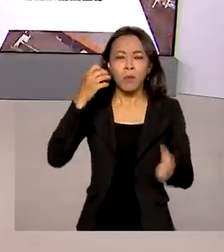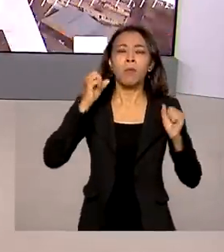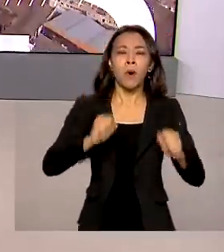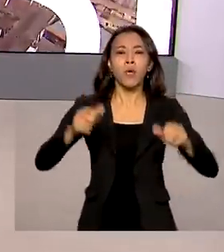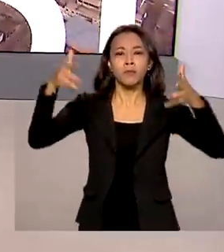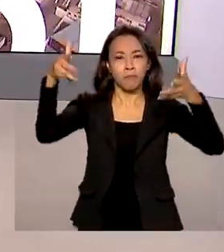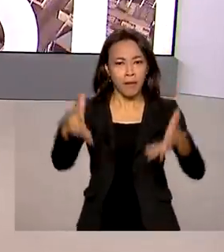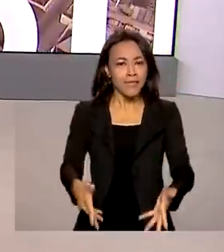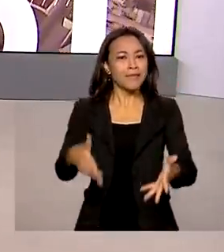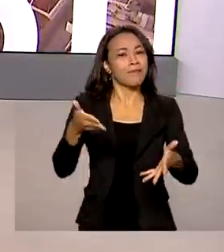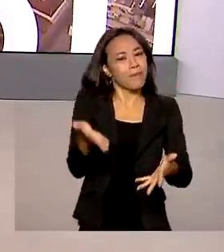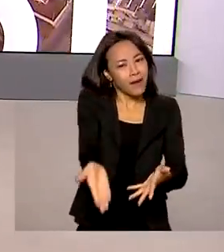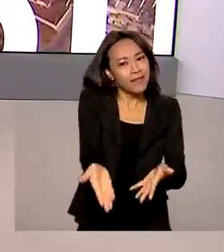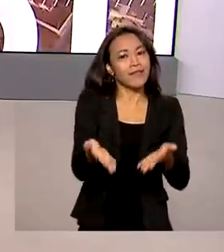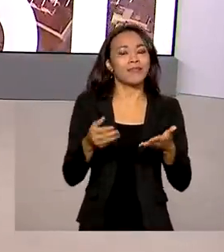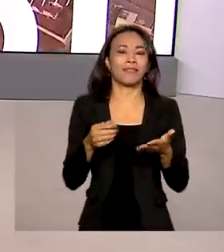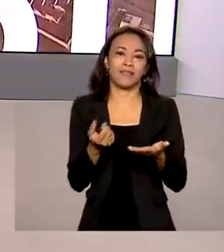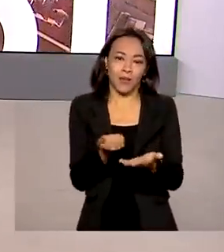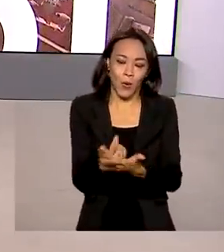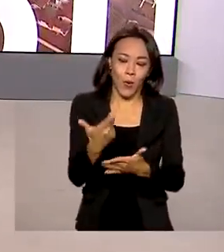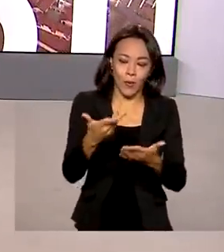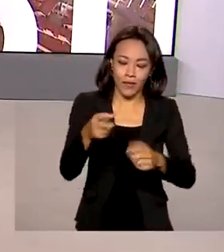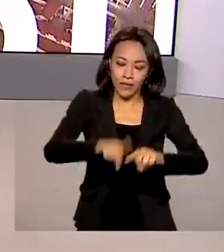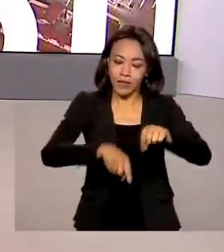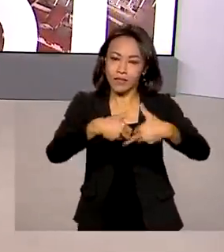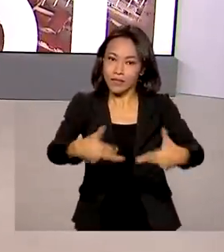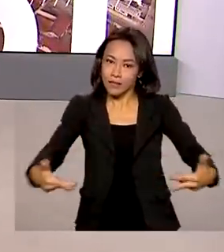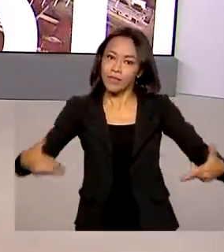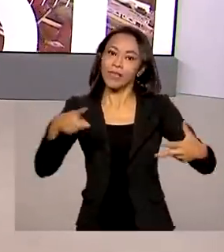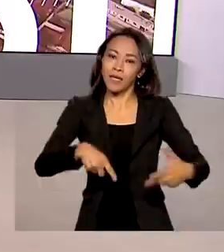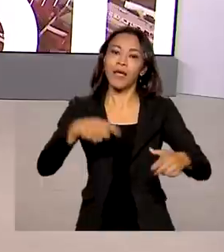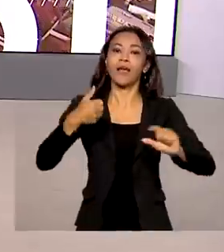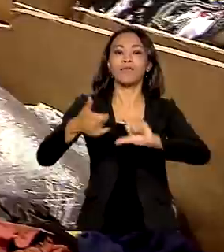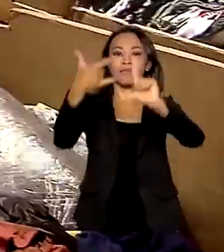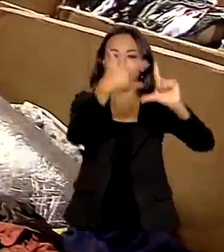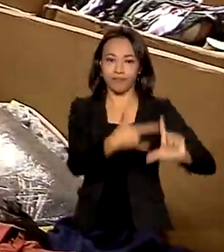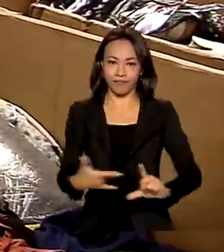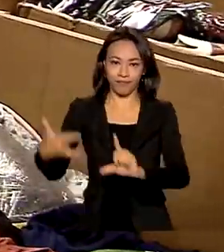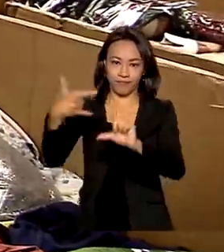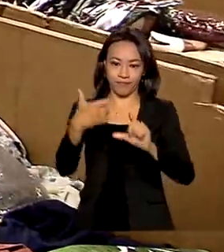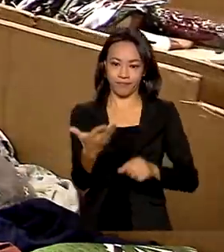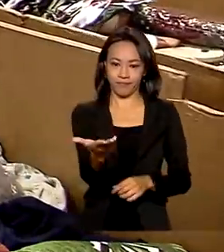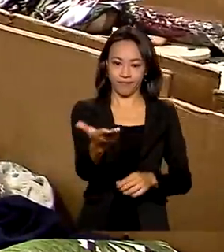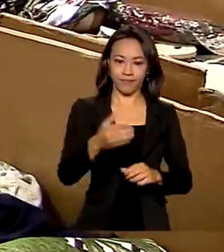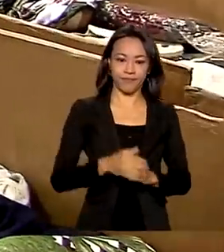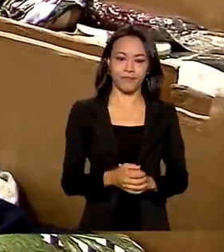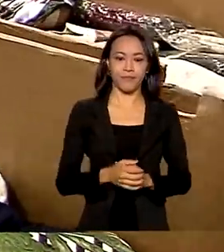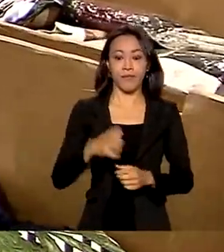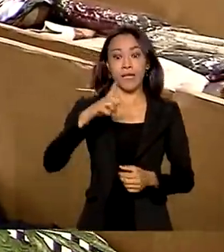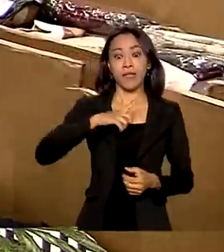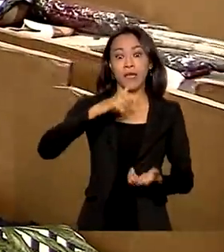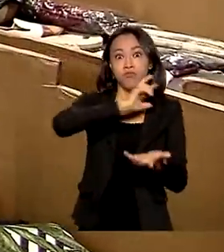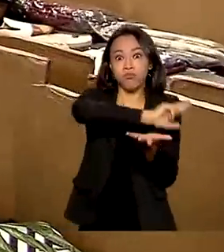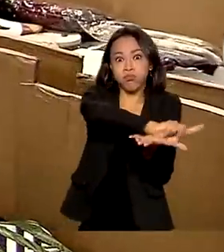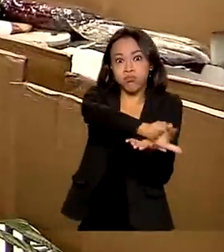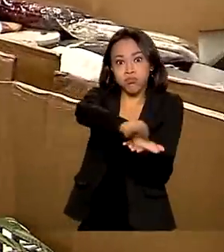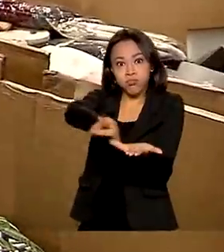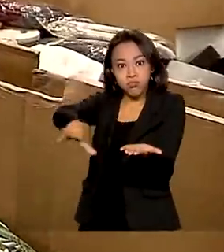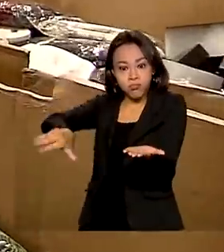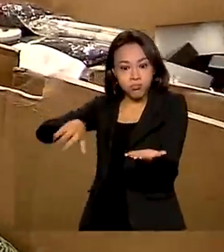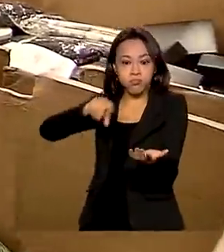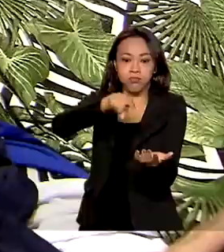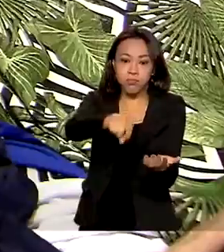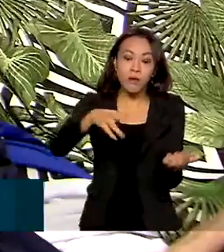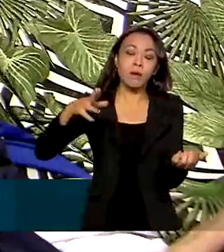participar da venda pública desses objetos, que é feita de maneira online. Na lista de produtos leiloados estão